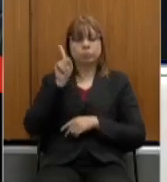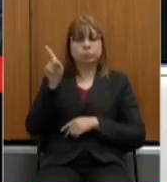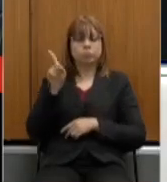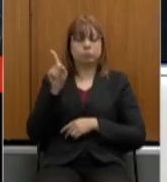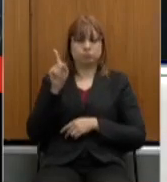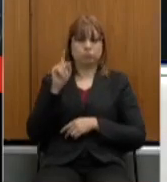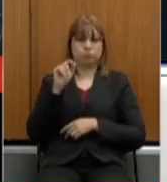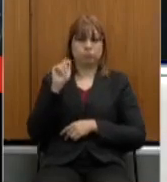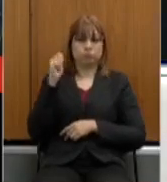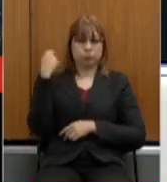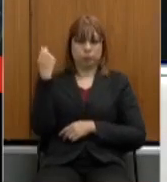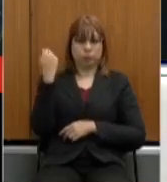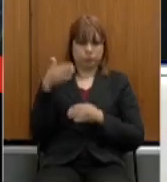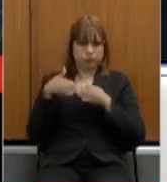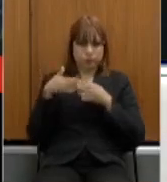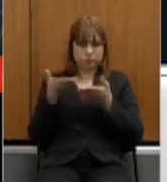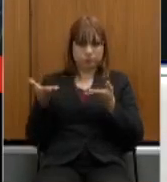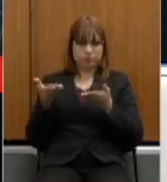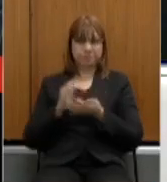estado por favor doutor Eduardo